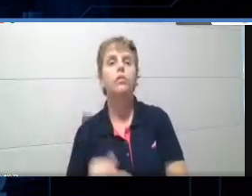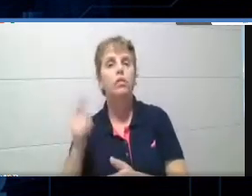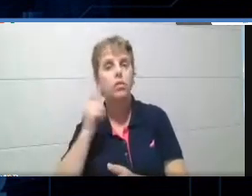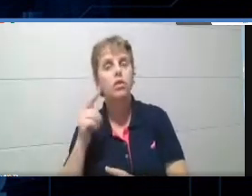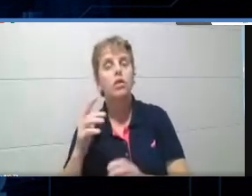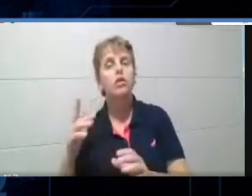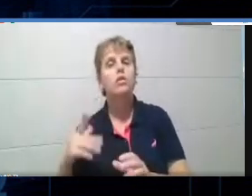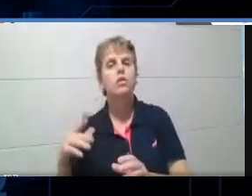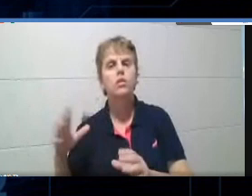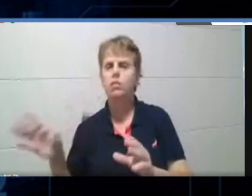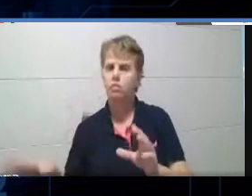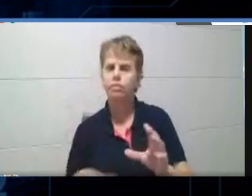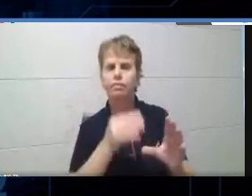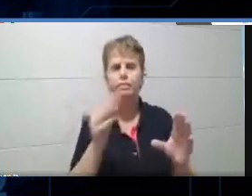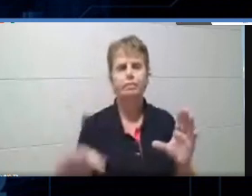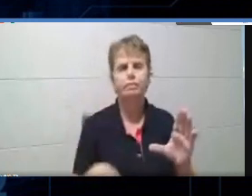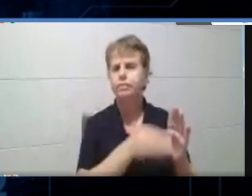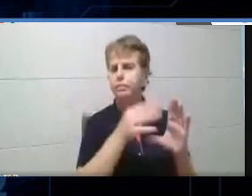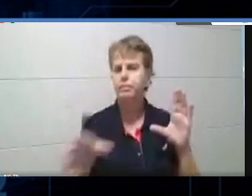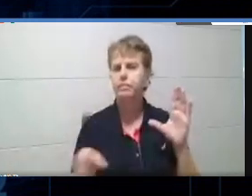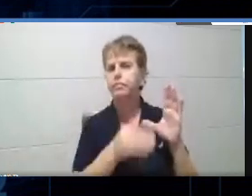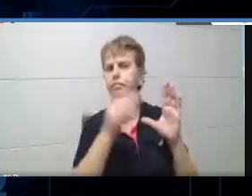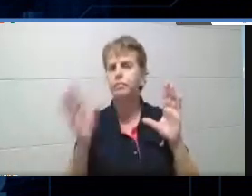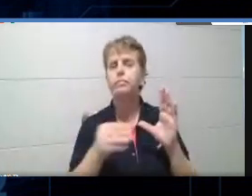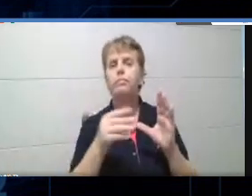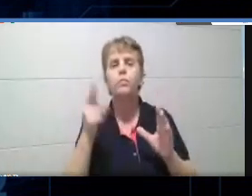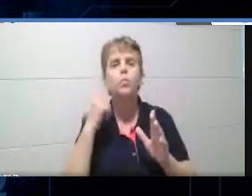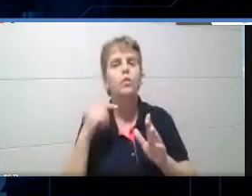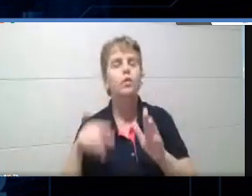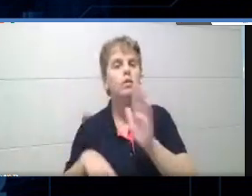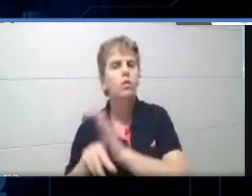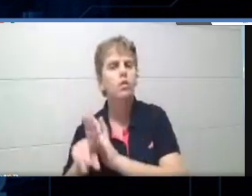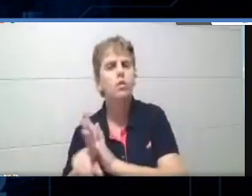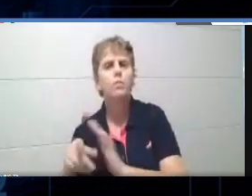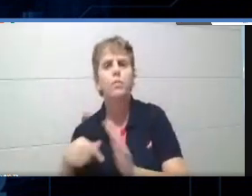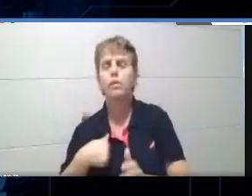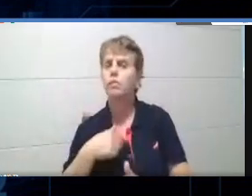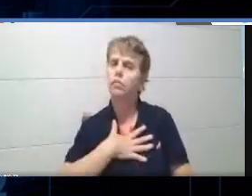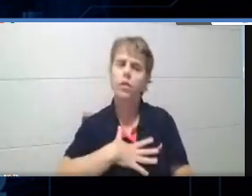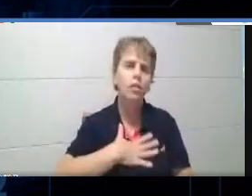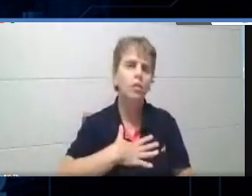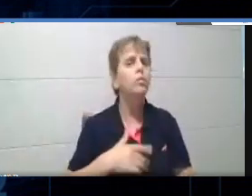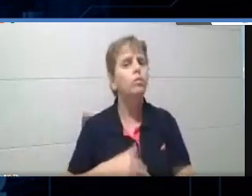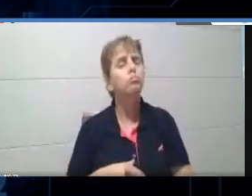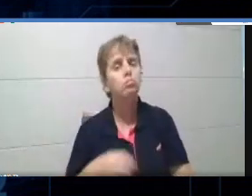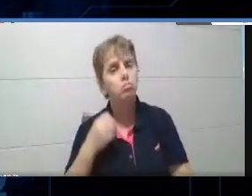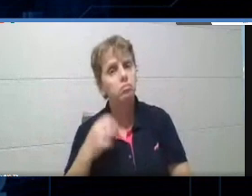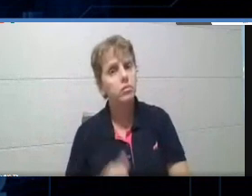vários quizzes, né? Em um só, pegando só as perguntas que você gostou mesmo, tá bom?